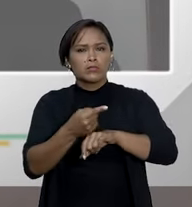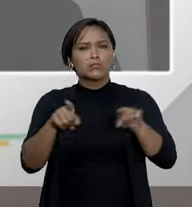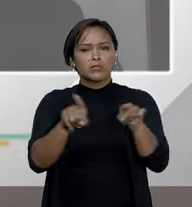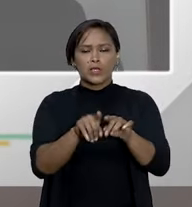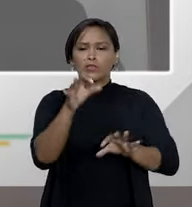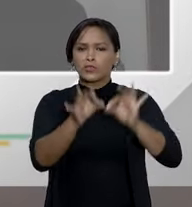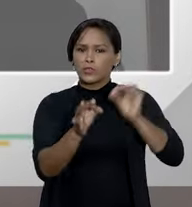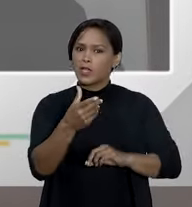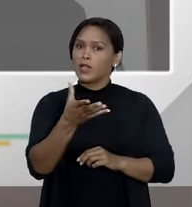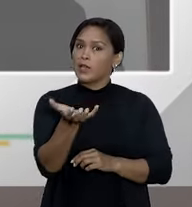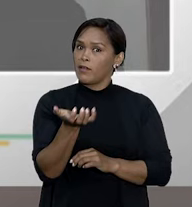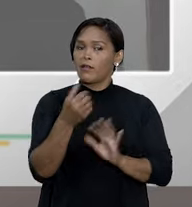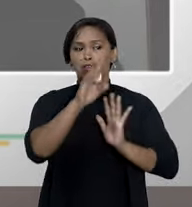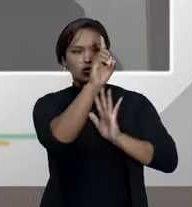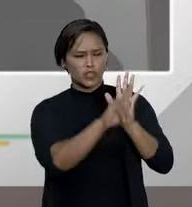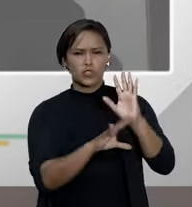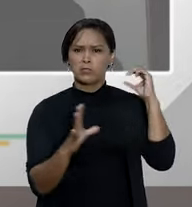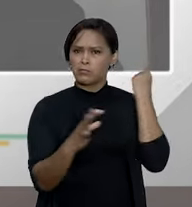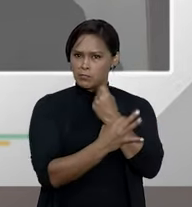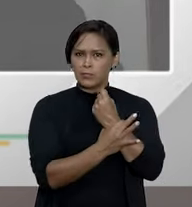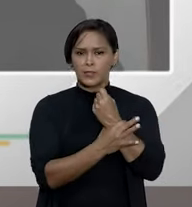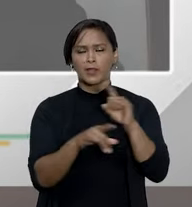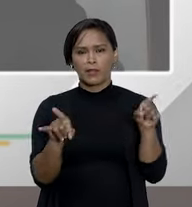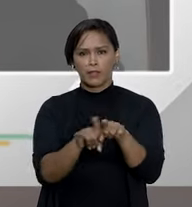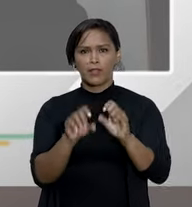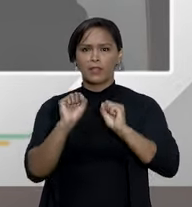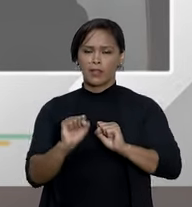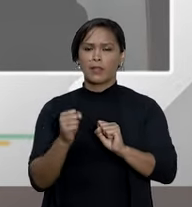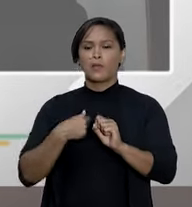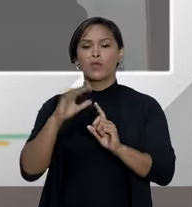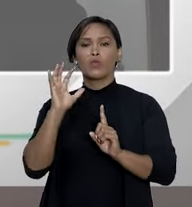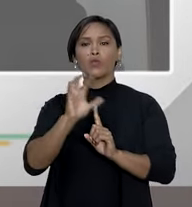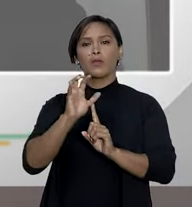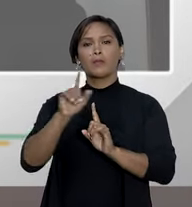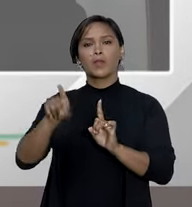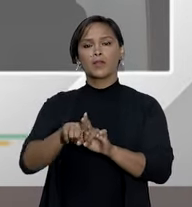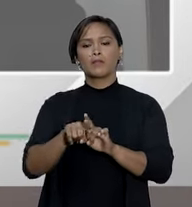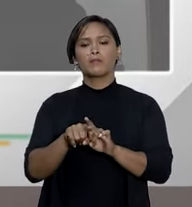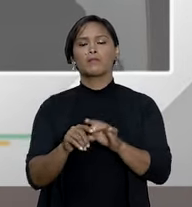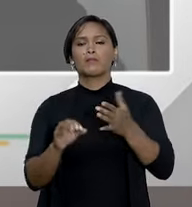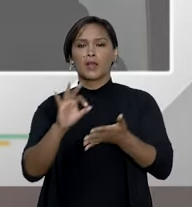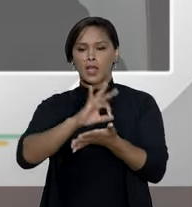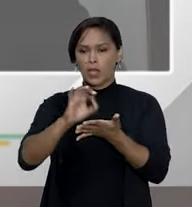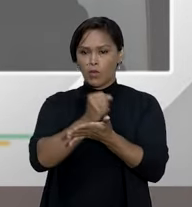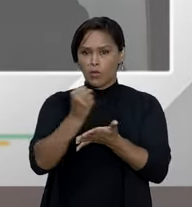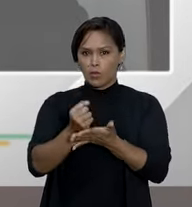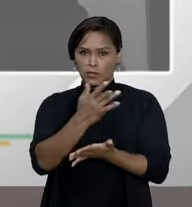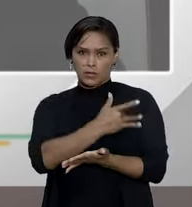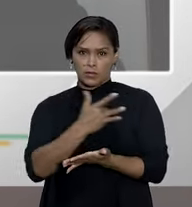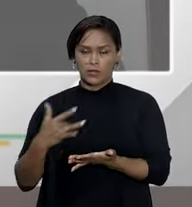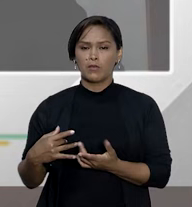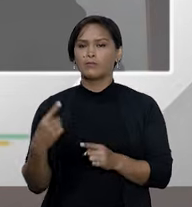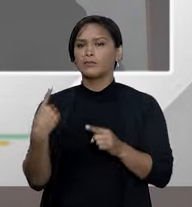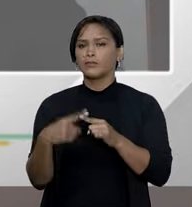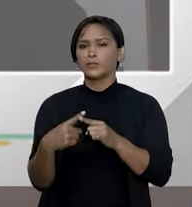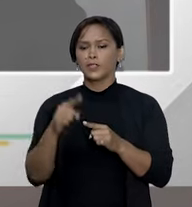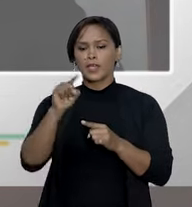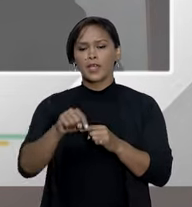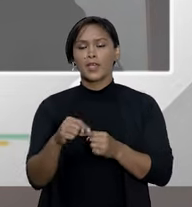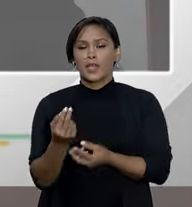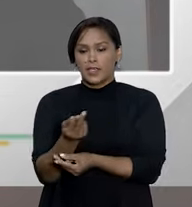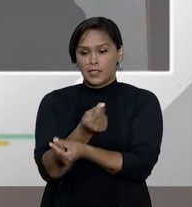seu direito, e isso também conta com impacto para o plano de saúde, porque esse